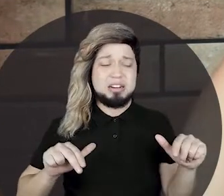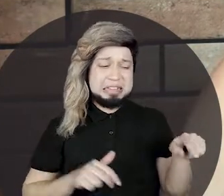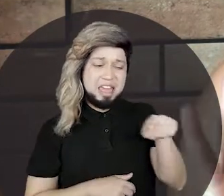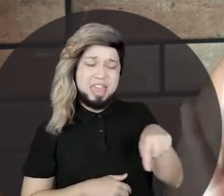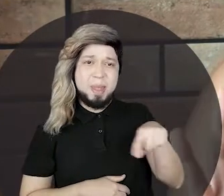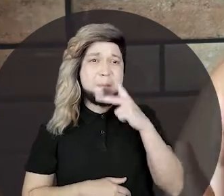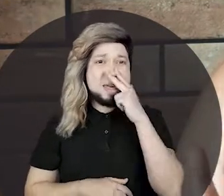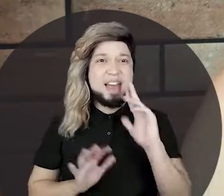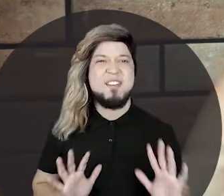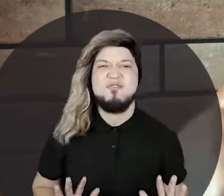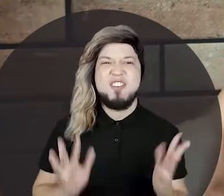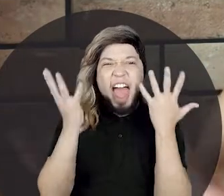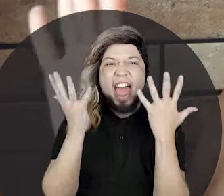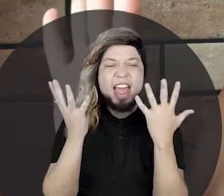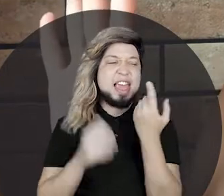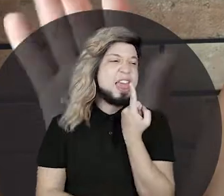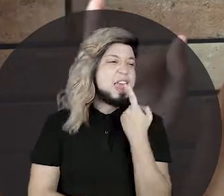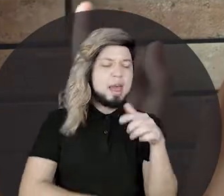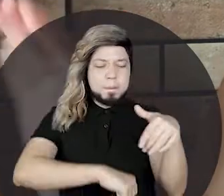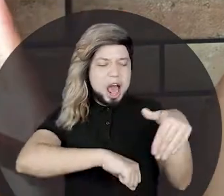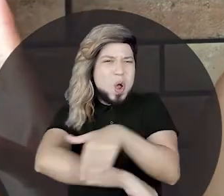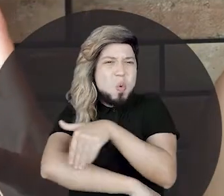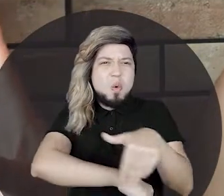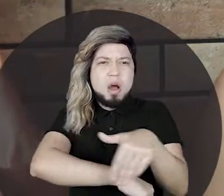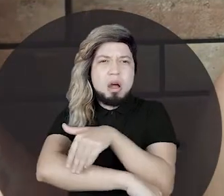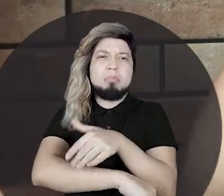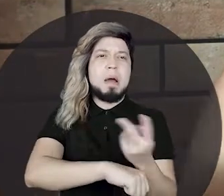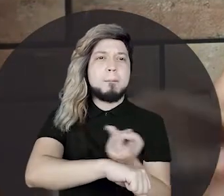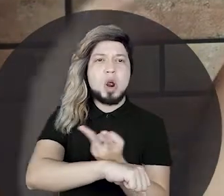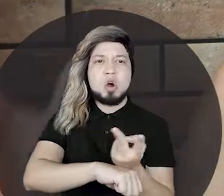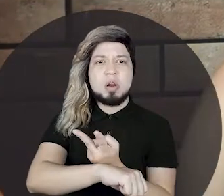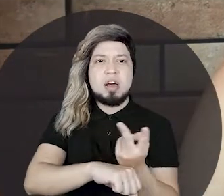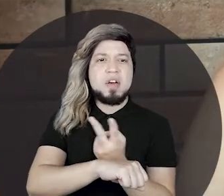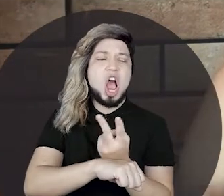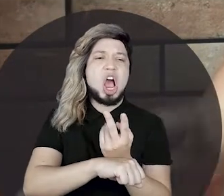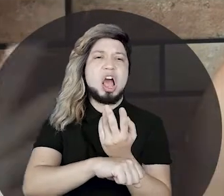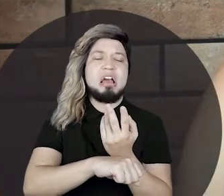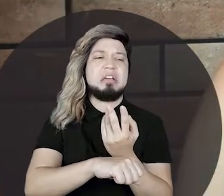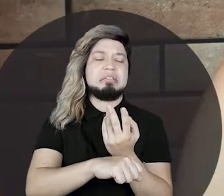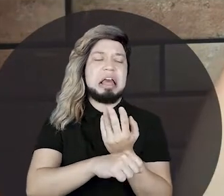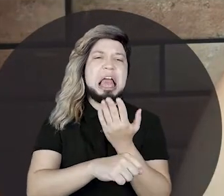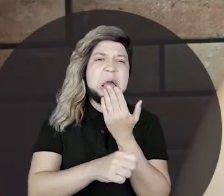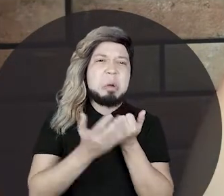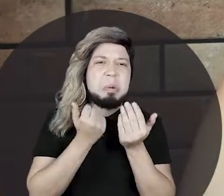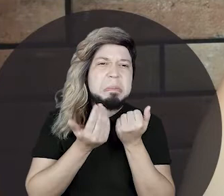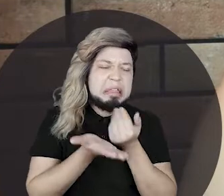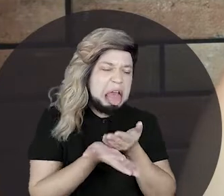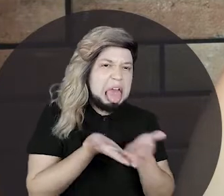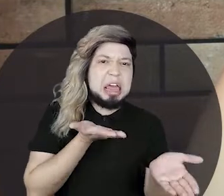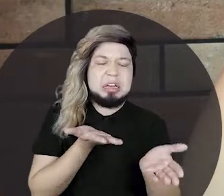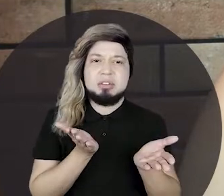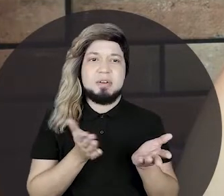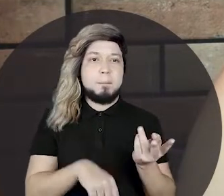eles faziam uma festa. Eles iam pro meio da rua, procuravam resto de comida, que vocês sabem que rato gosta de